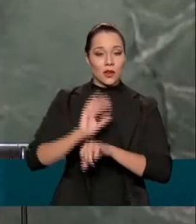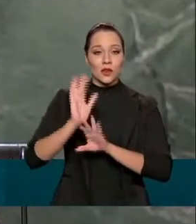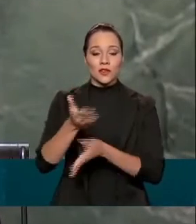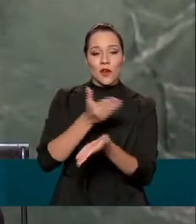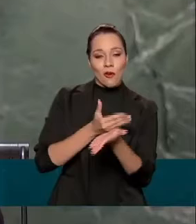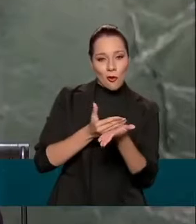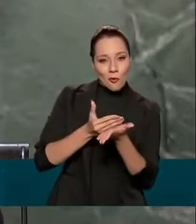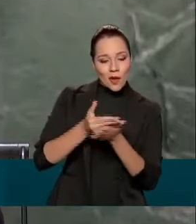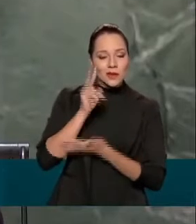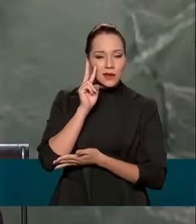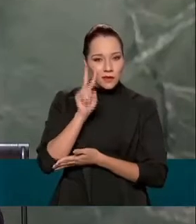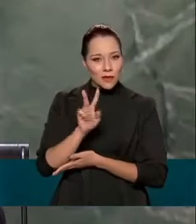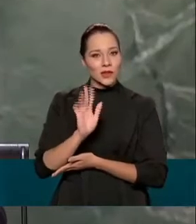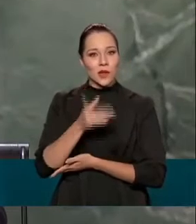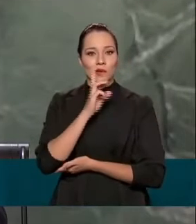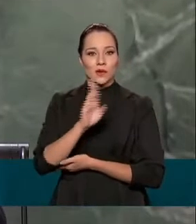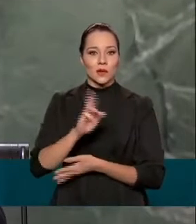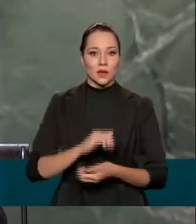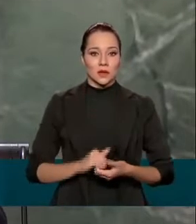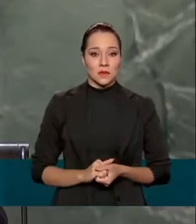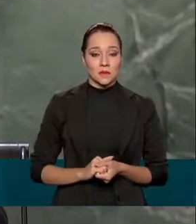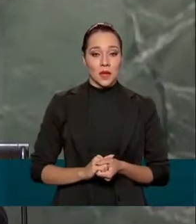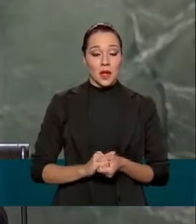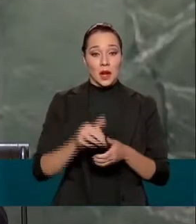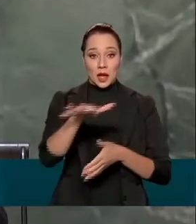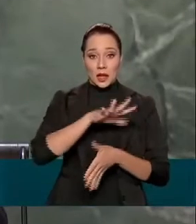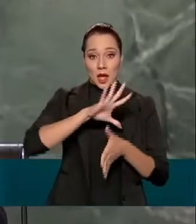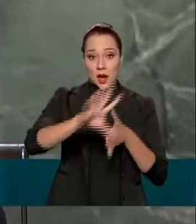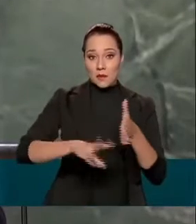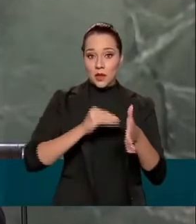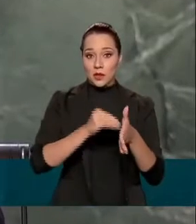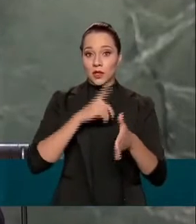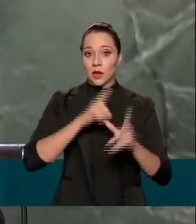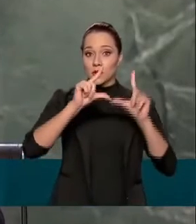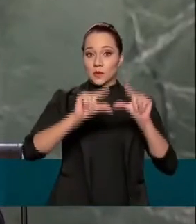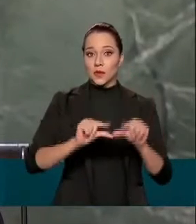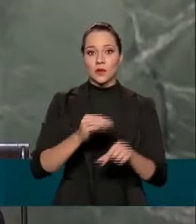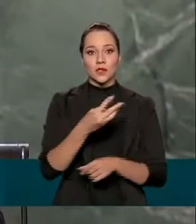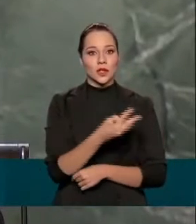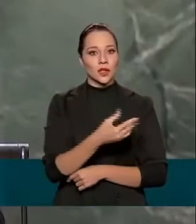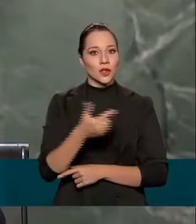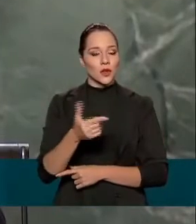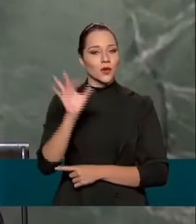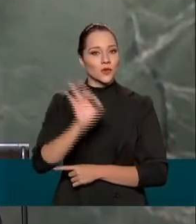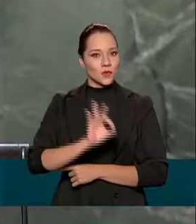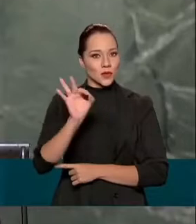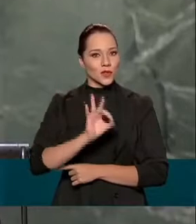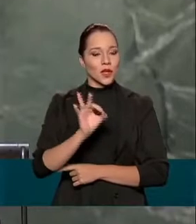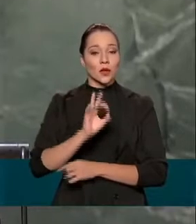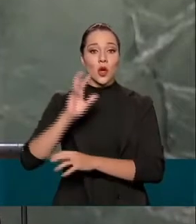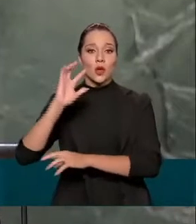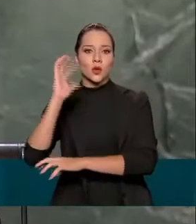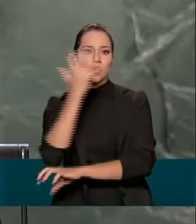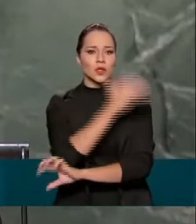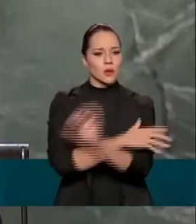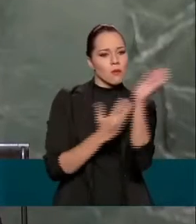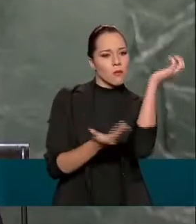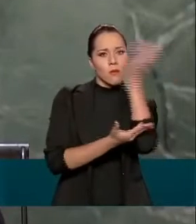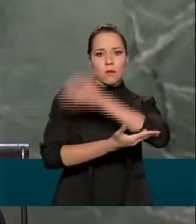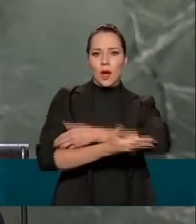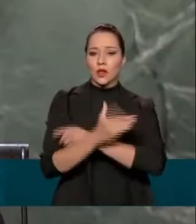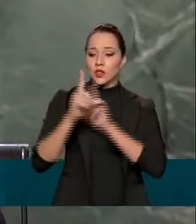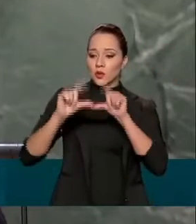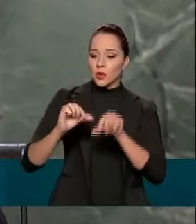começaram a aparecer. Na Amazônia, tivemos uma redução de 32% do desmatamento no mês de